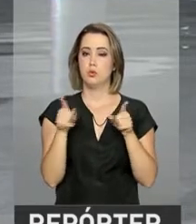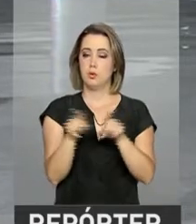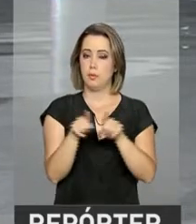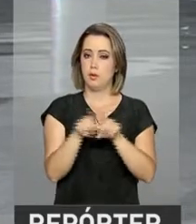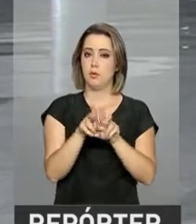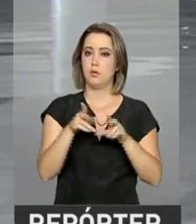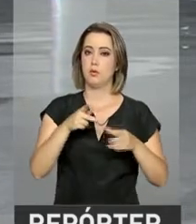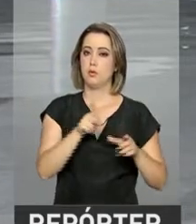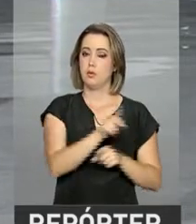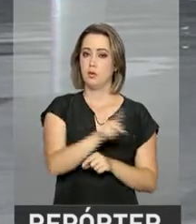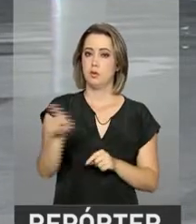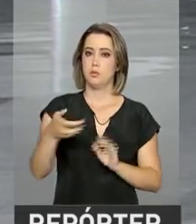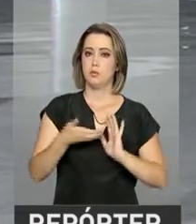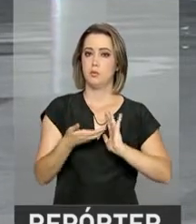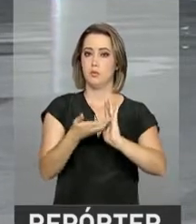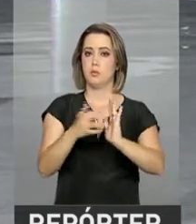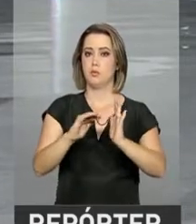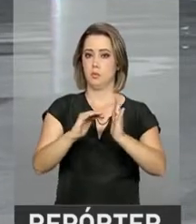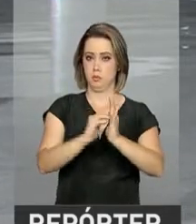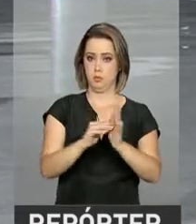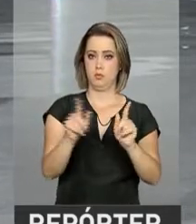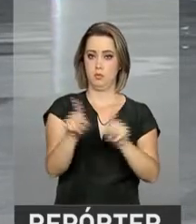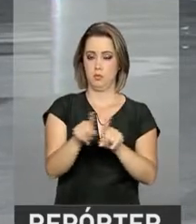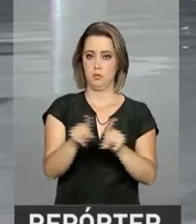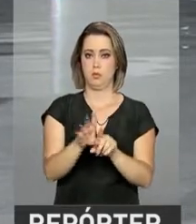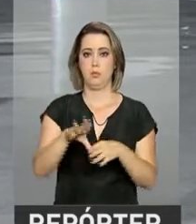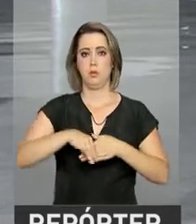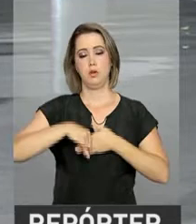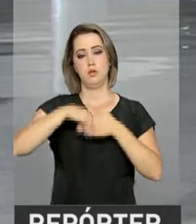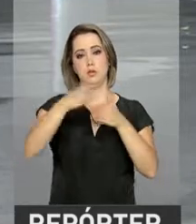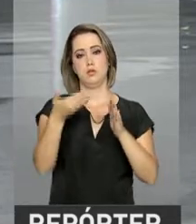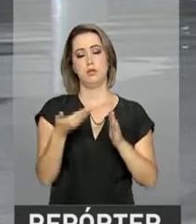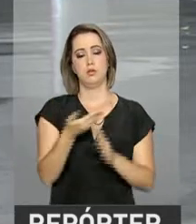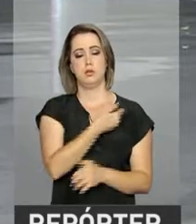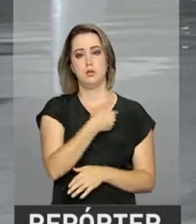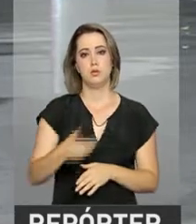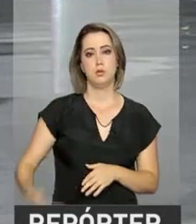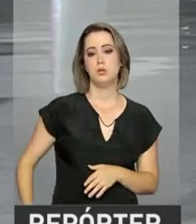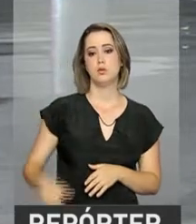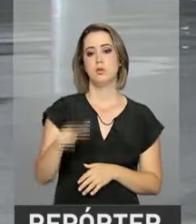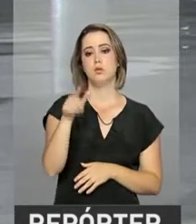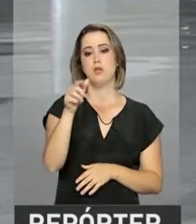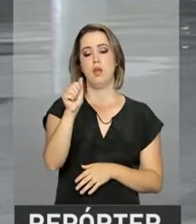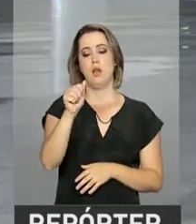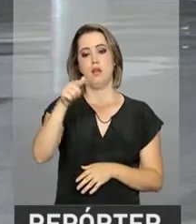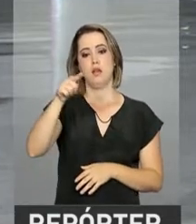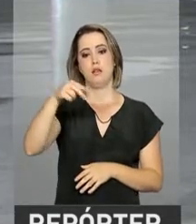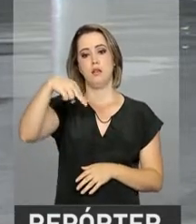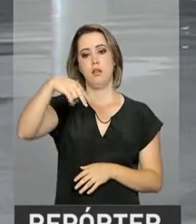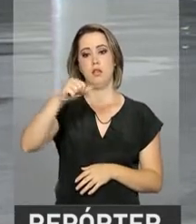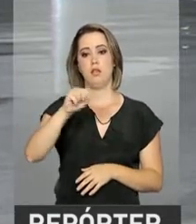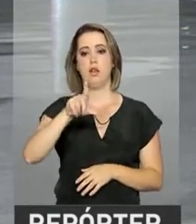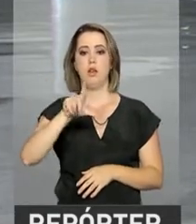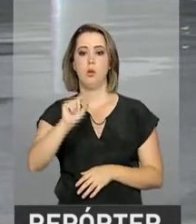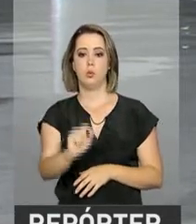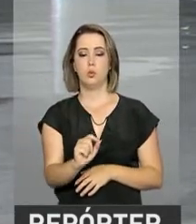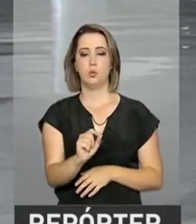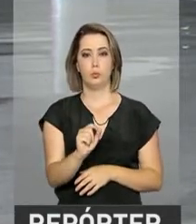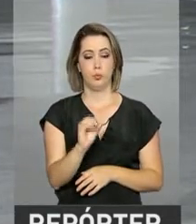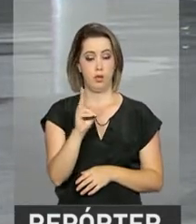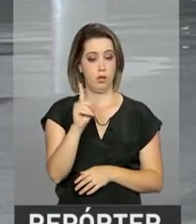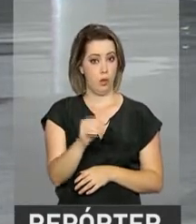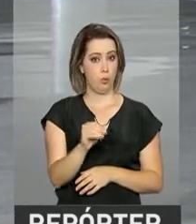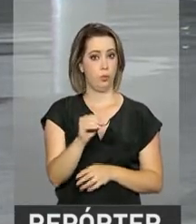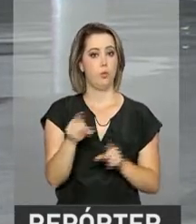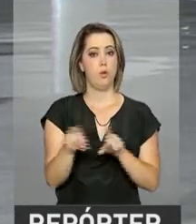do Senado, Eunício Oliveira. Também participou dessa reunião o líder do governo na Câmara, deputado Agnaldo Ribeiro. Bom, essa reunião